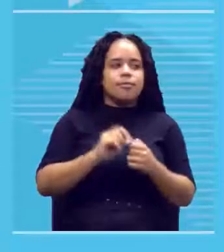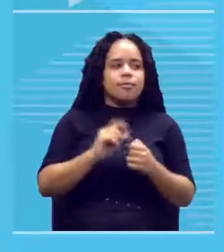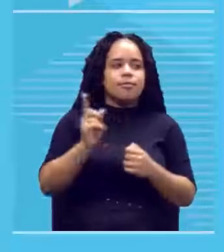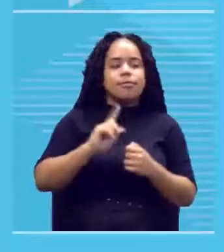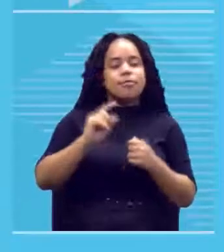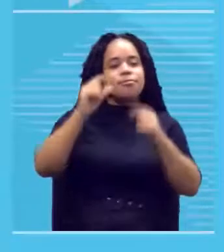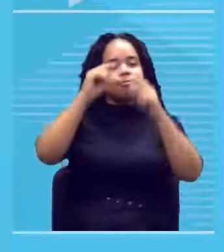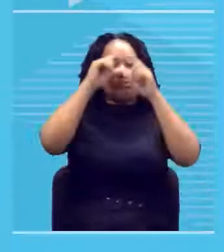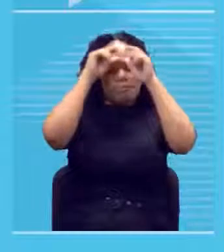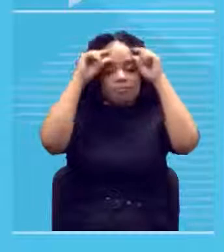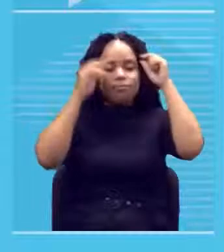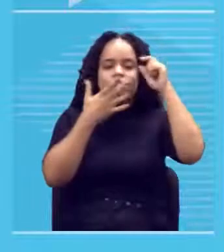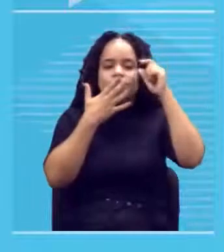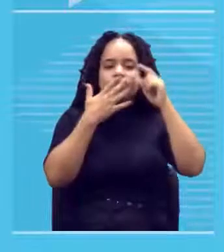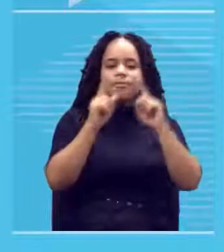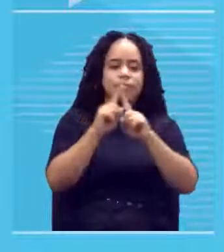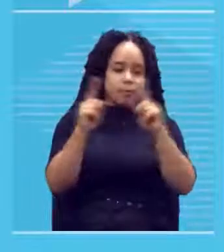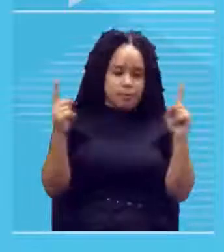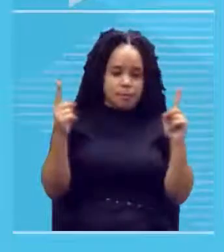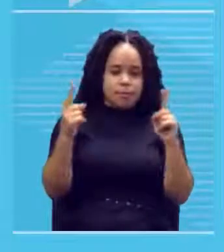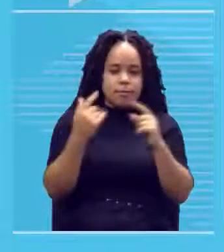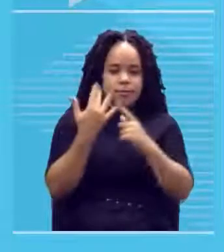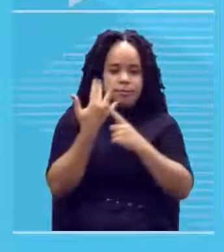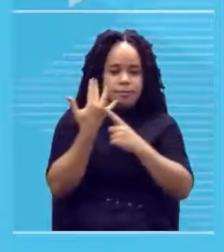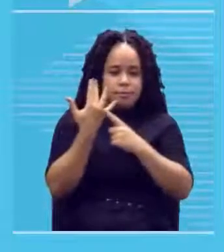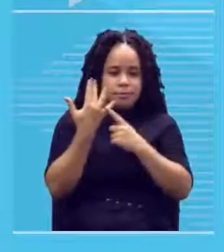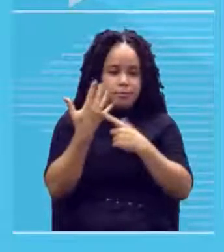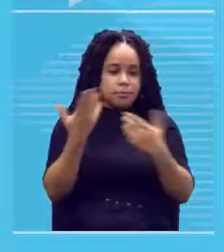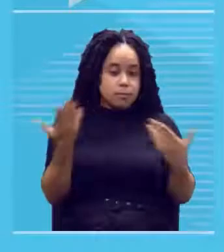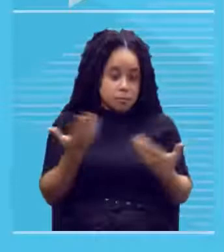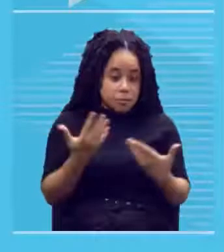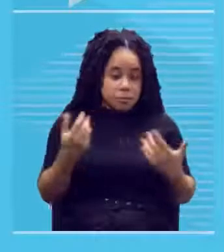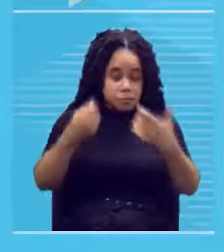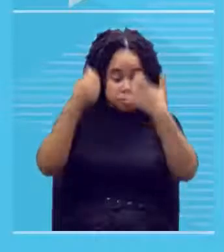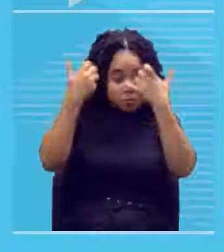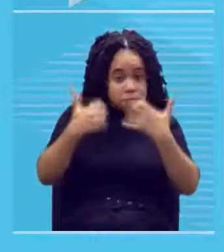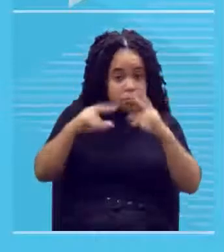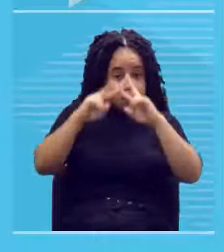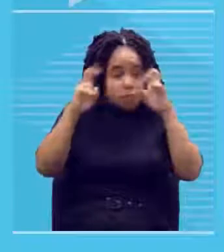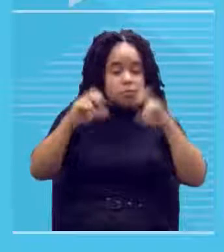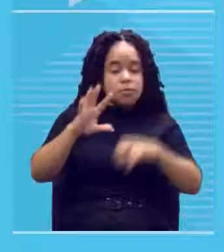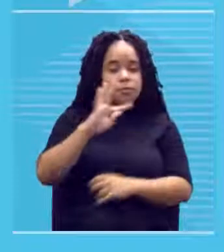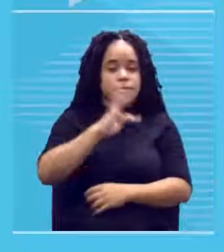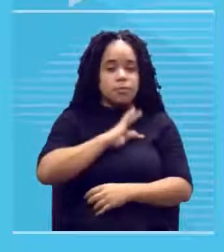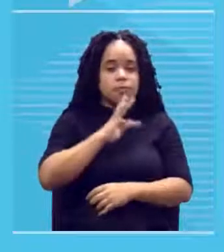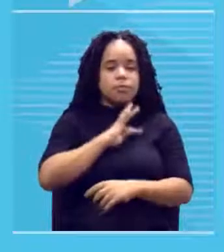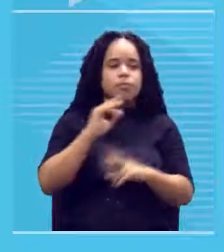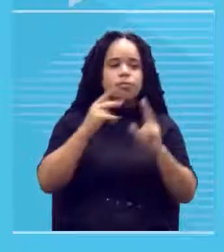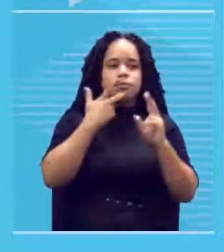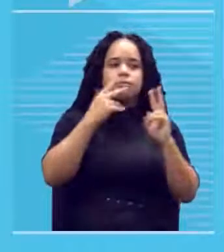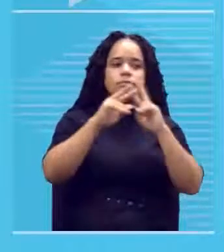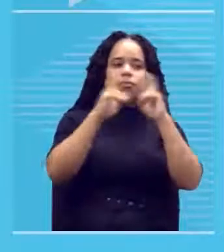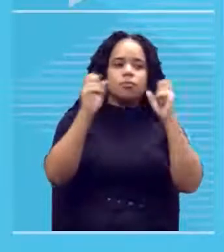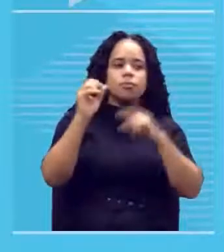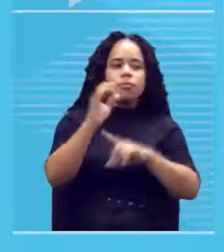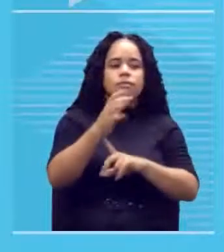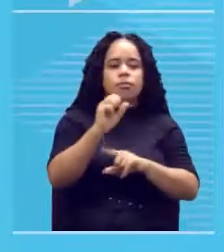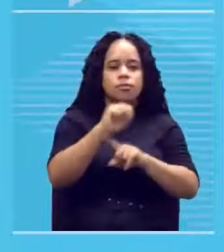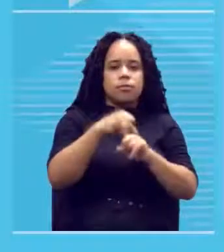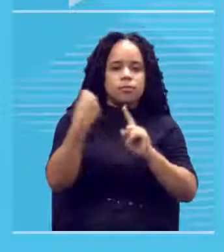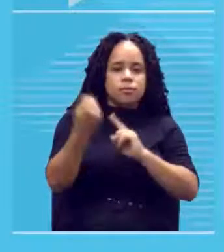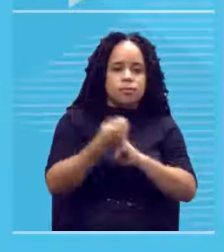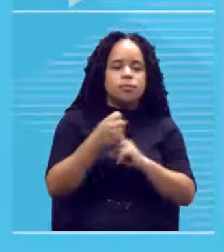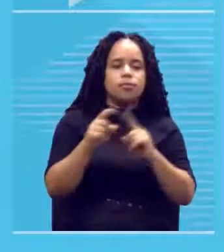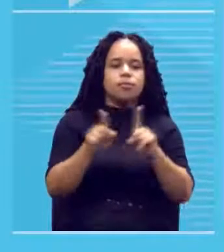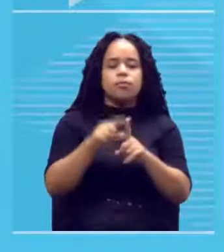anel no dedo vamos falar de técnica de pintura agora a gente falou da pintura em termos sociais culturais vamos para as